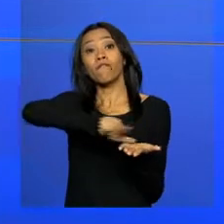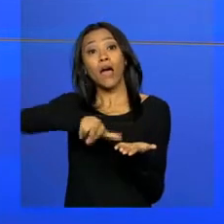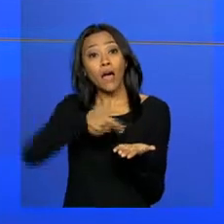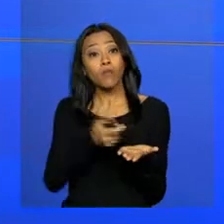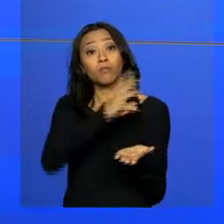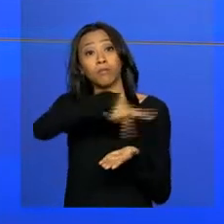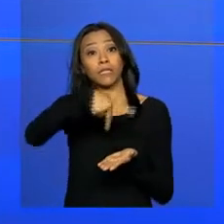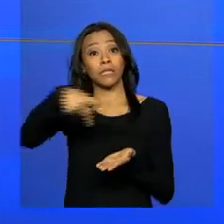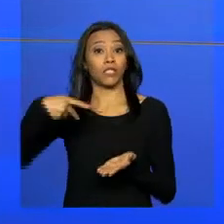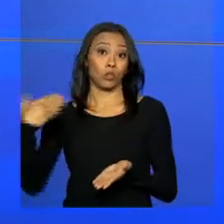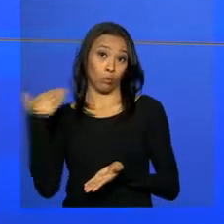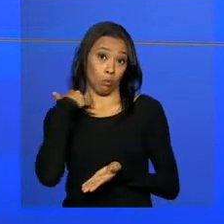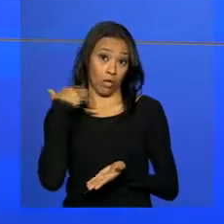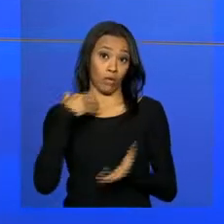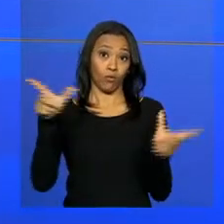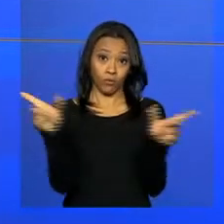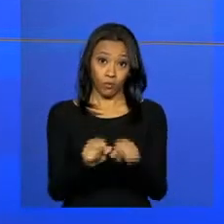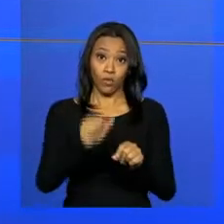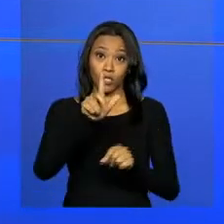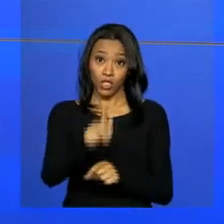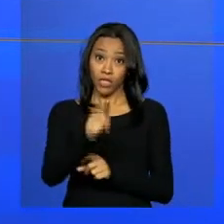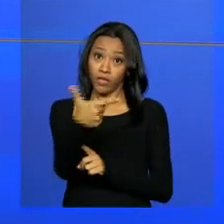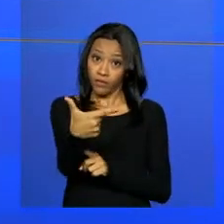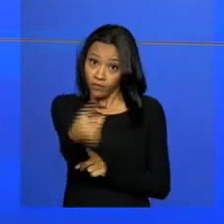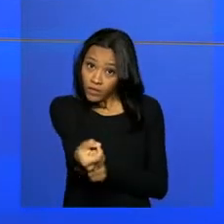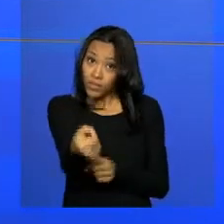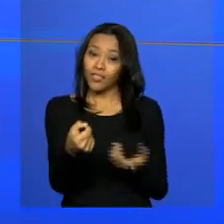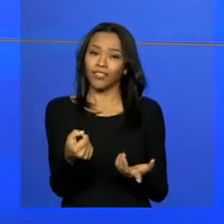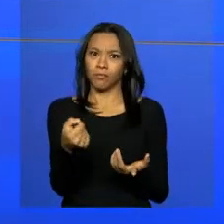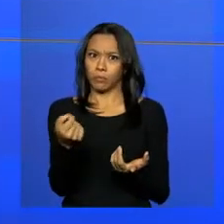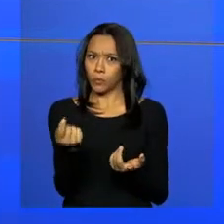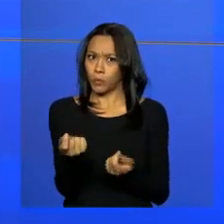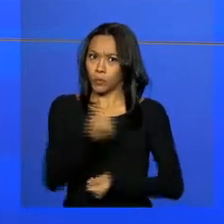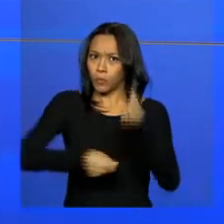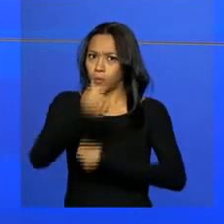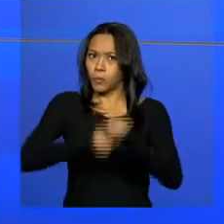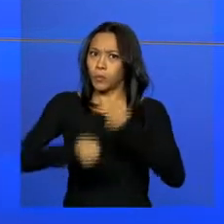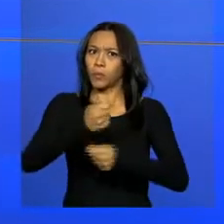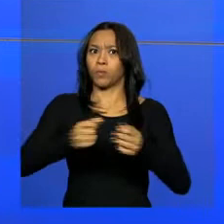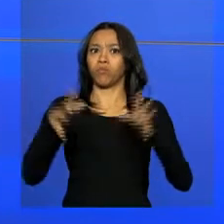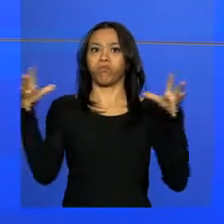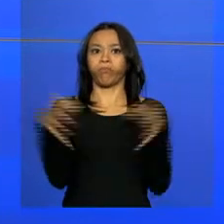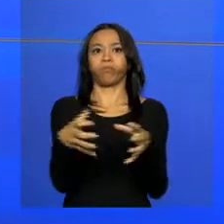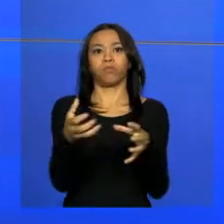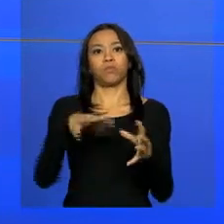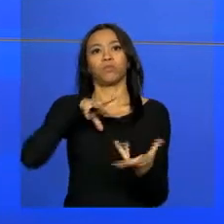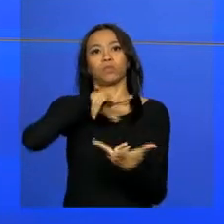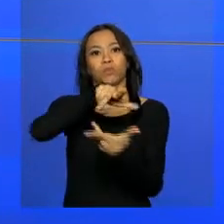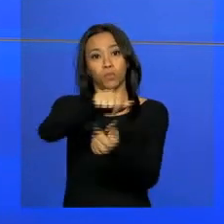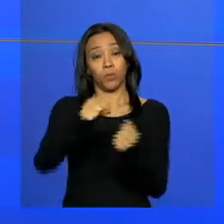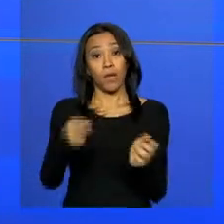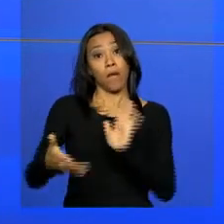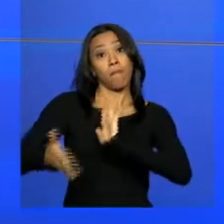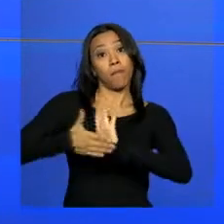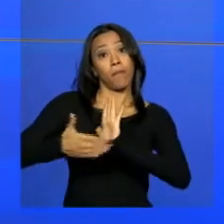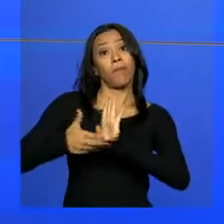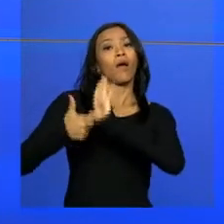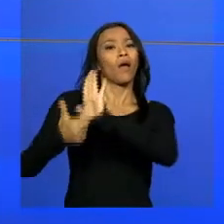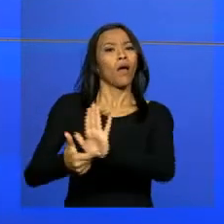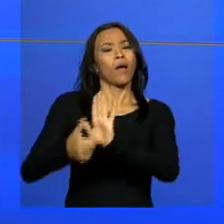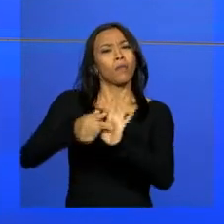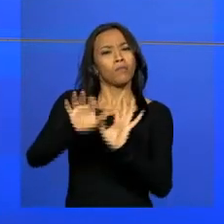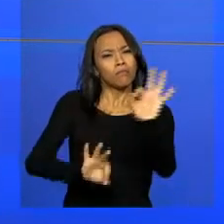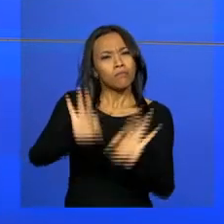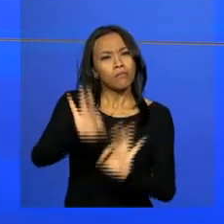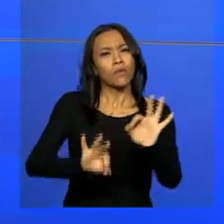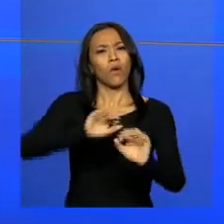países do G20, grupo formado pelas maiores economias do planeta. Barbosa vai apresentar as reformas estruturais que